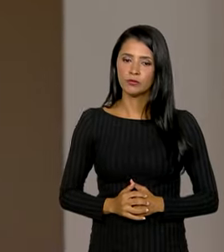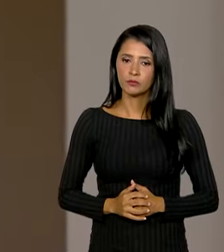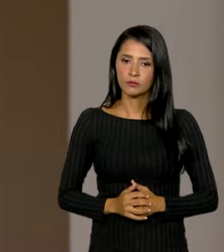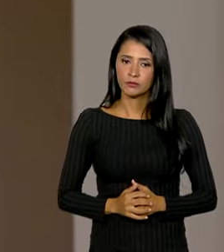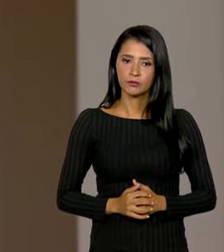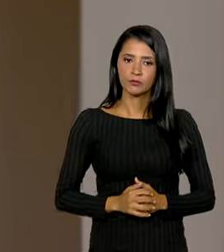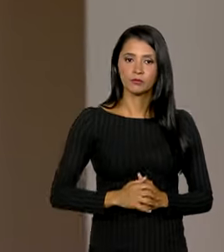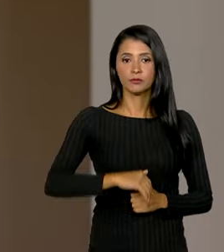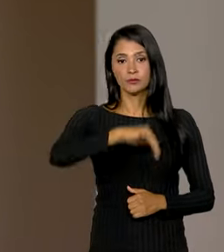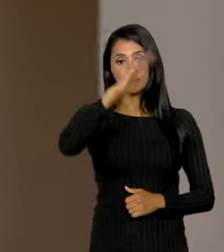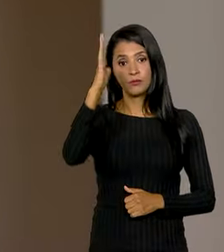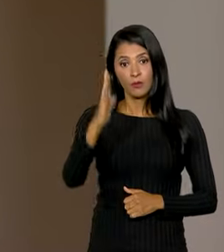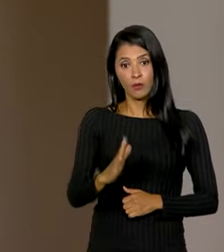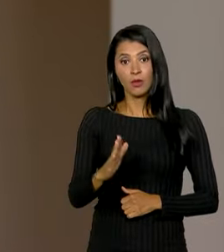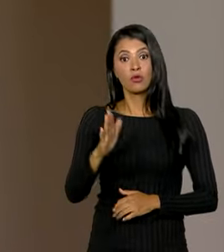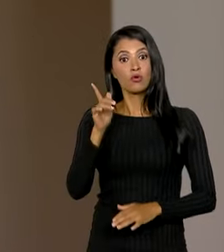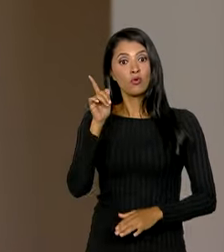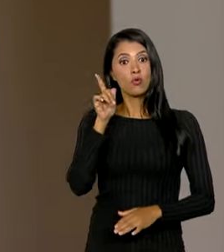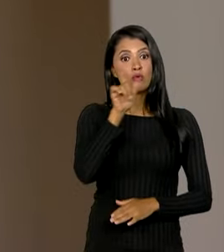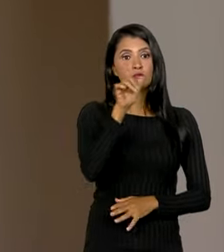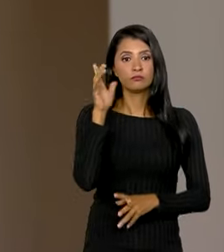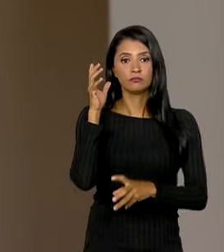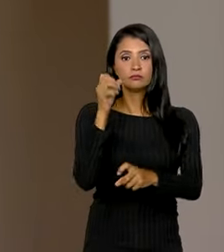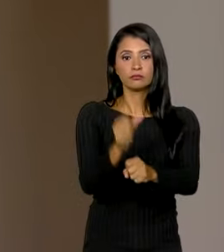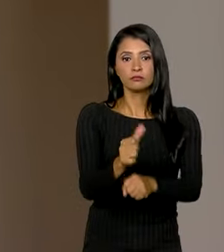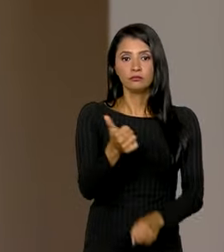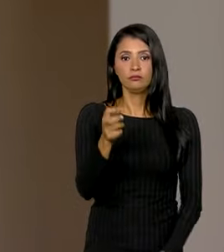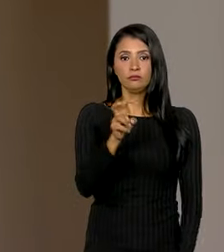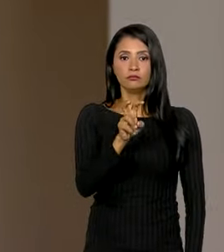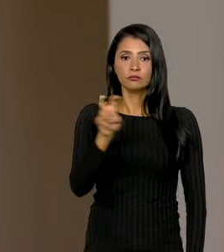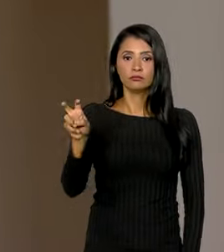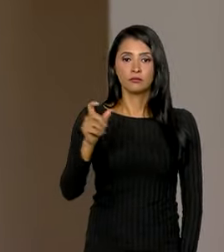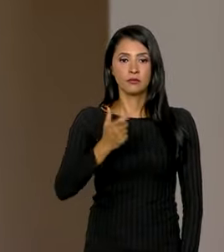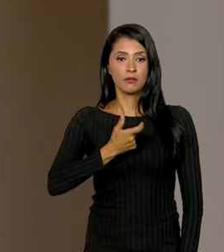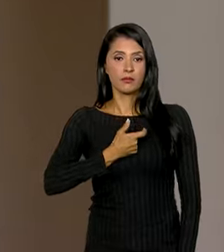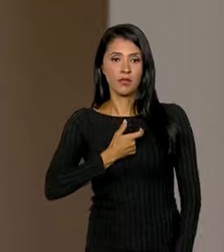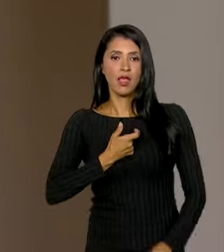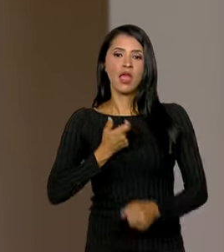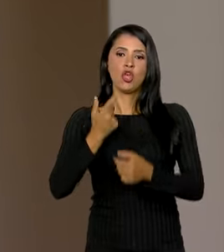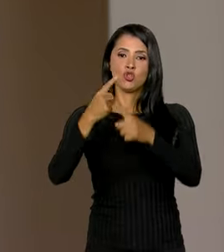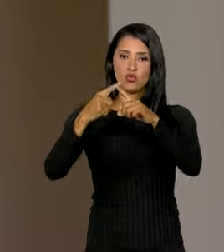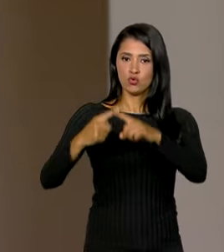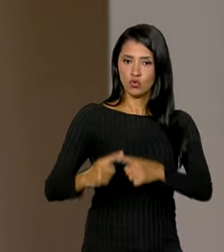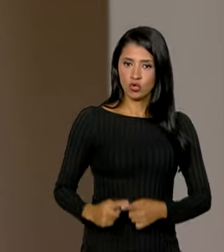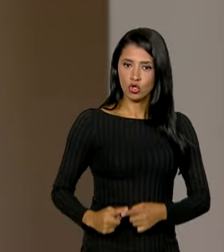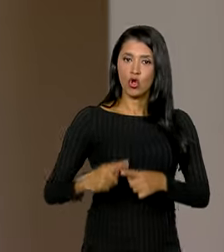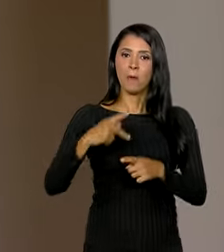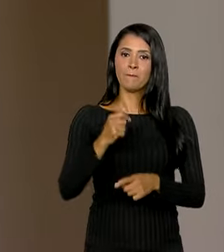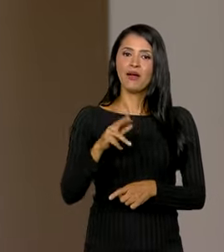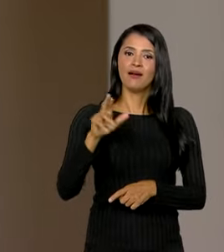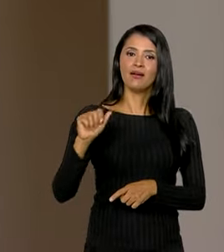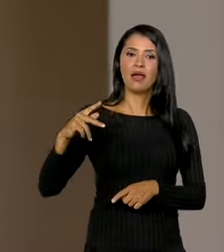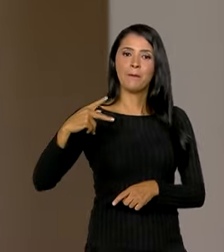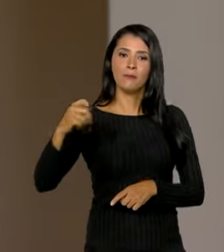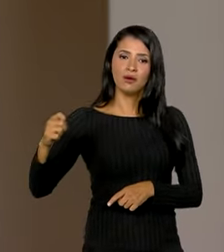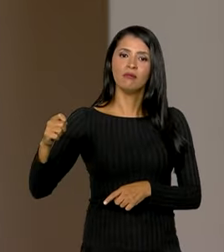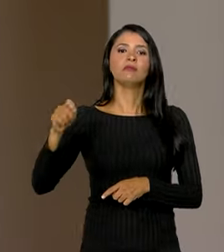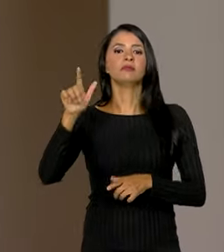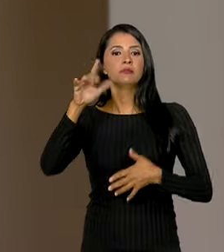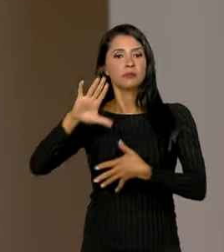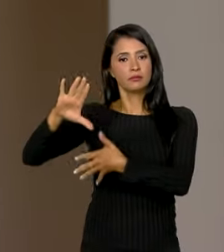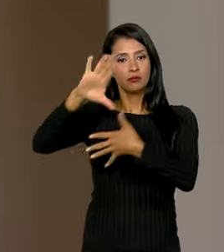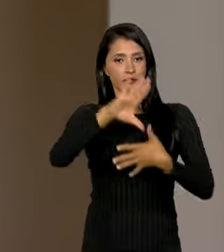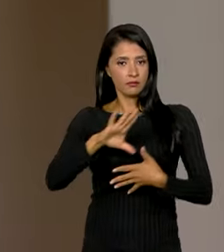O Brasil já conquistou 155 medalhas nos Jogos Parapan-Americanos de Santiago, no Chile, que